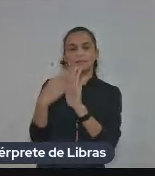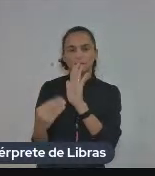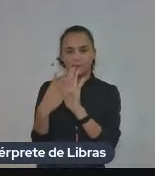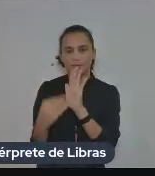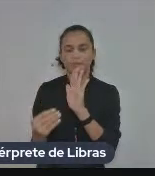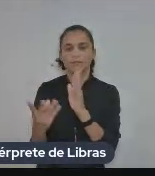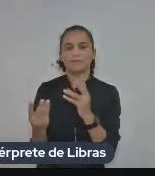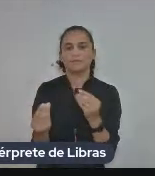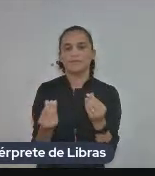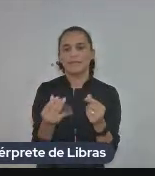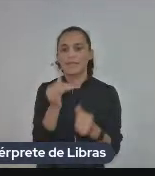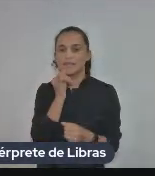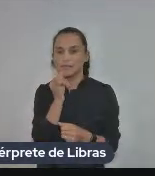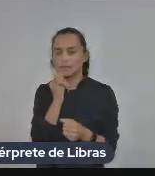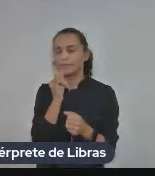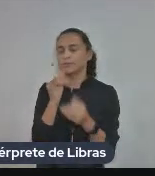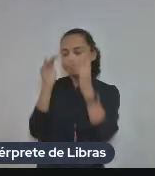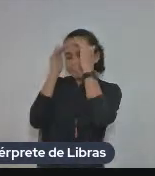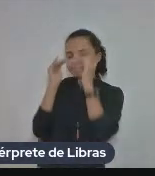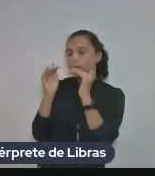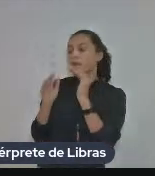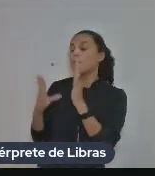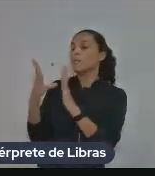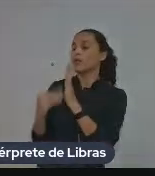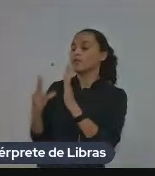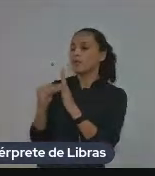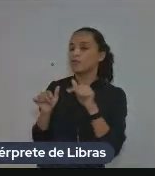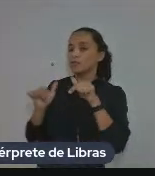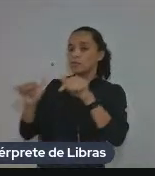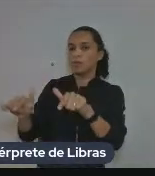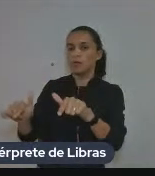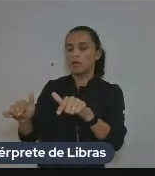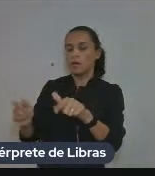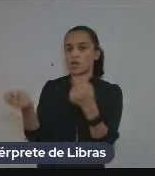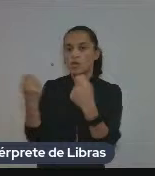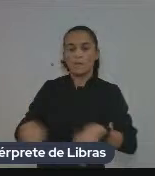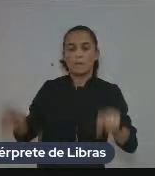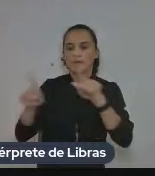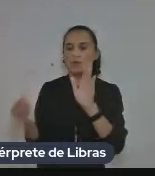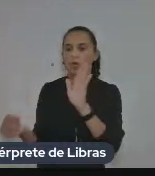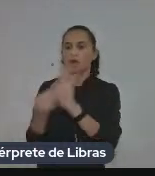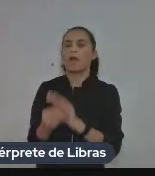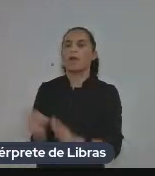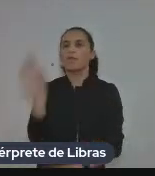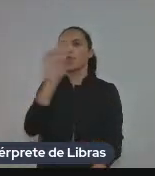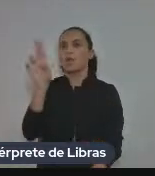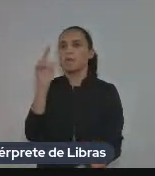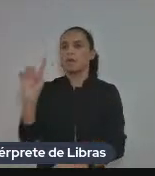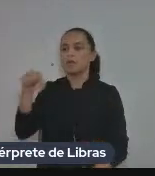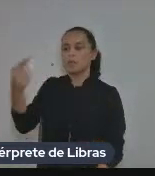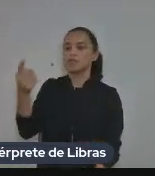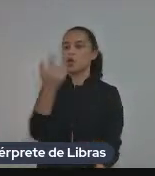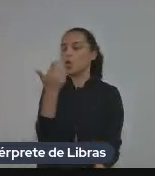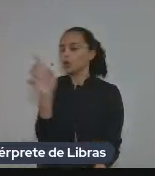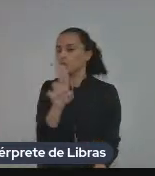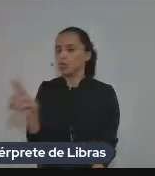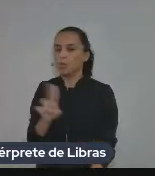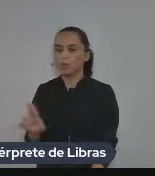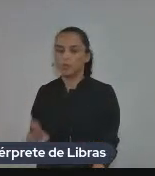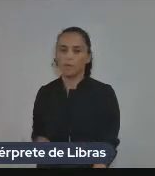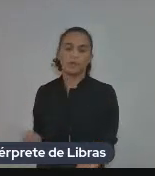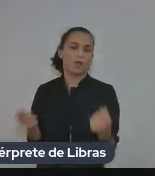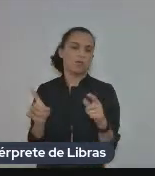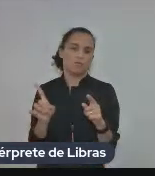diploma em vez de colocar nome por nome de cada pessoa a mala direta você insere uma lista através de uma